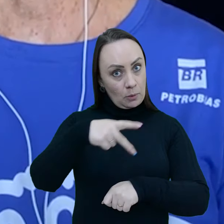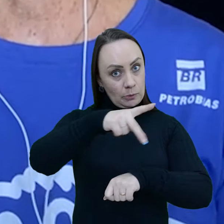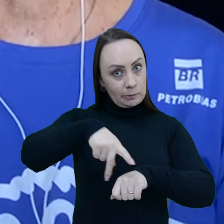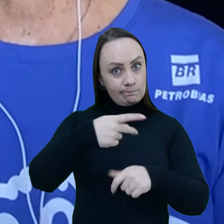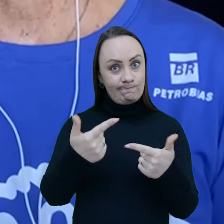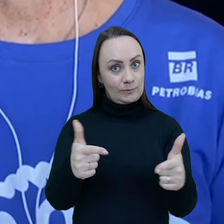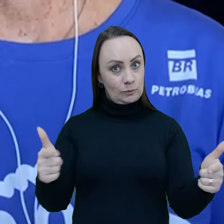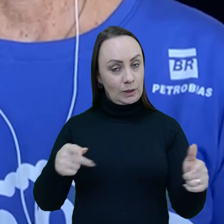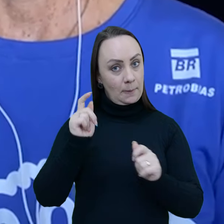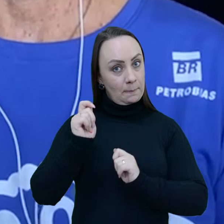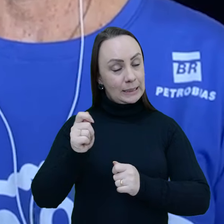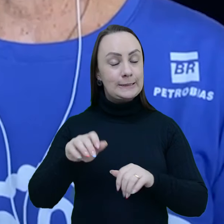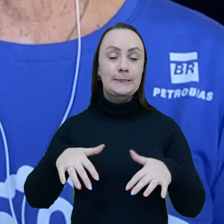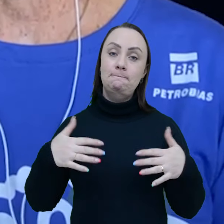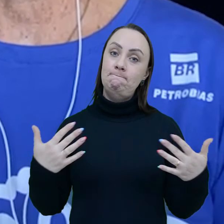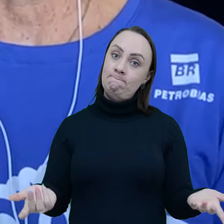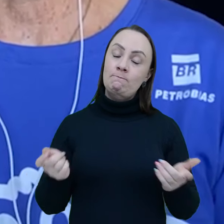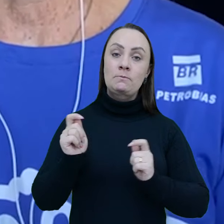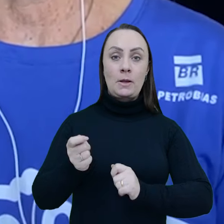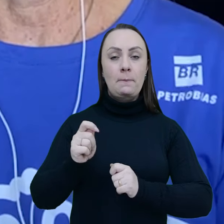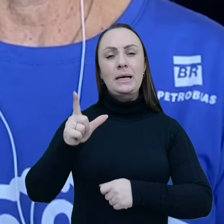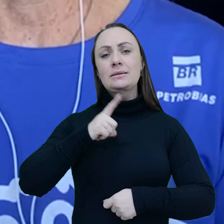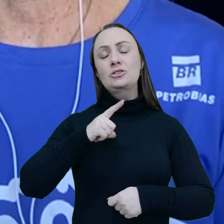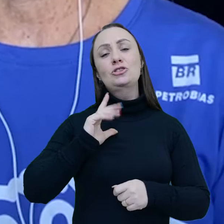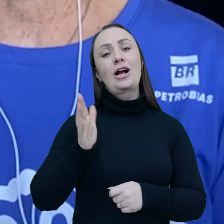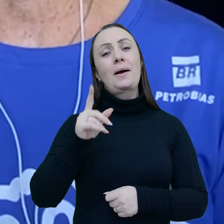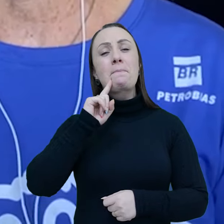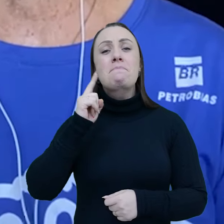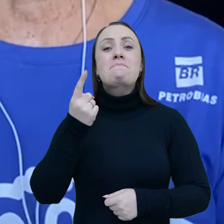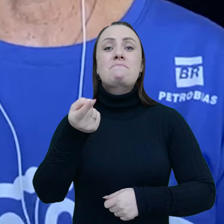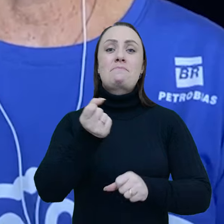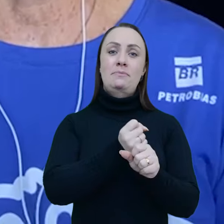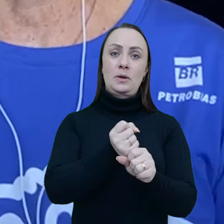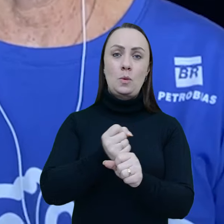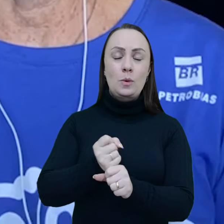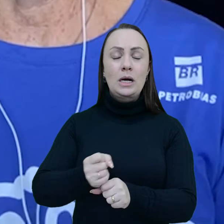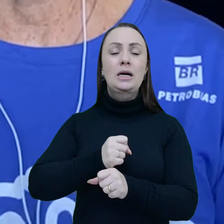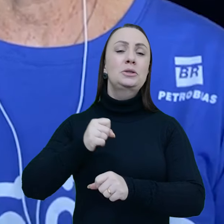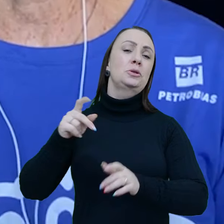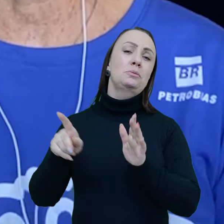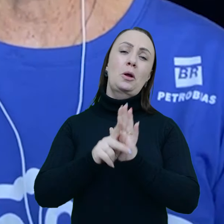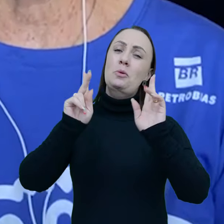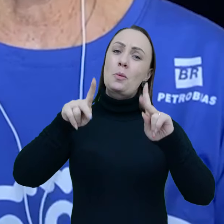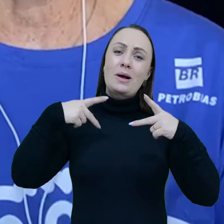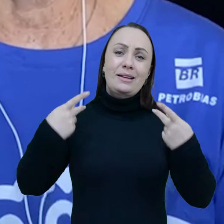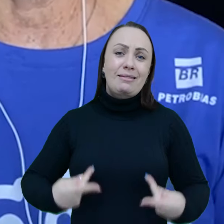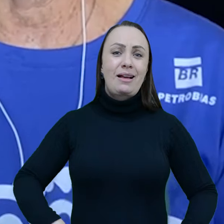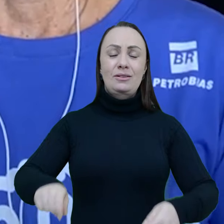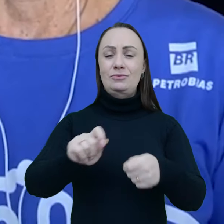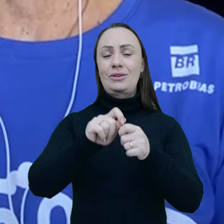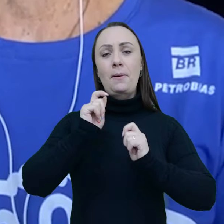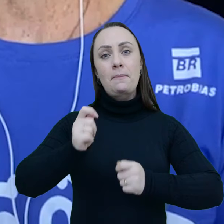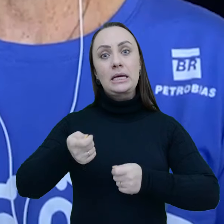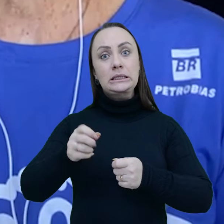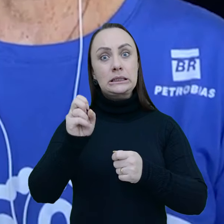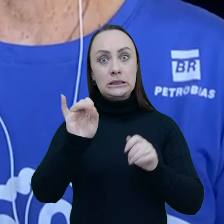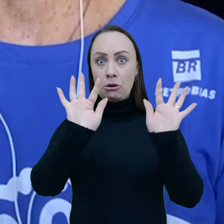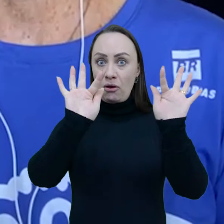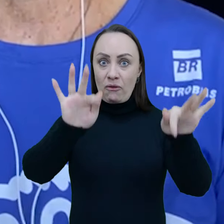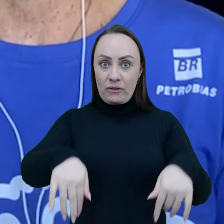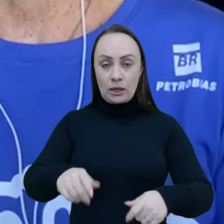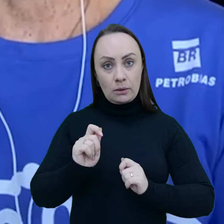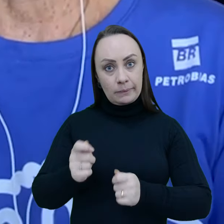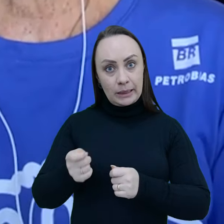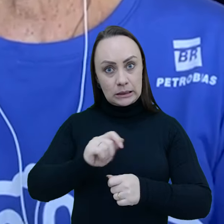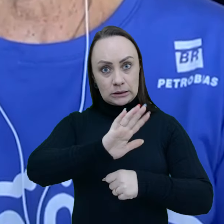pesca? A pesca é uma atividade milenar, que tem sido praticada pela humanidade em toda a sua existência. O fim da pesca,